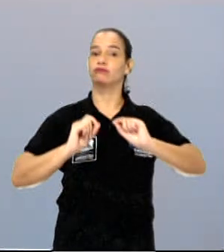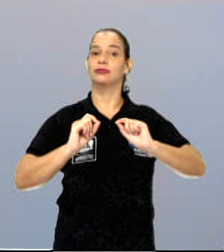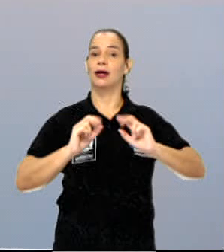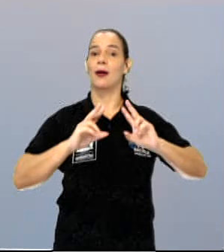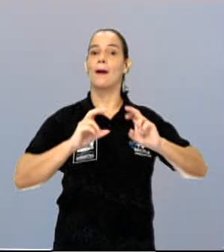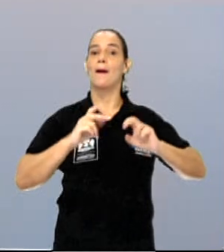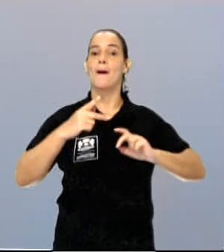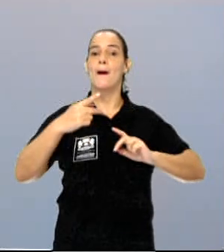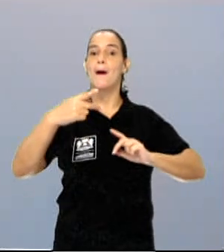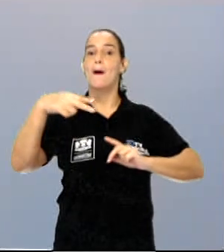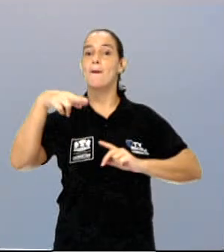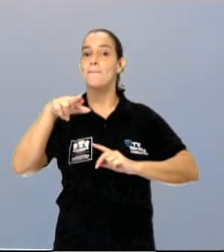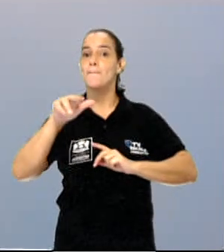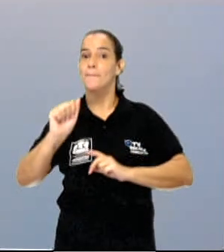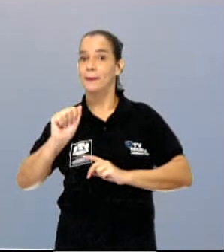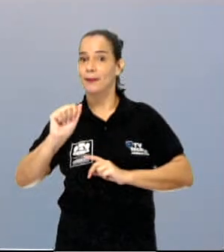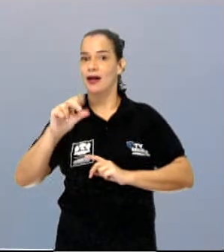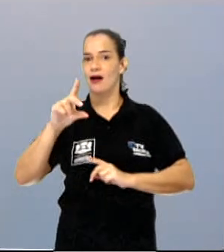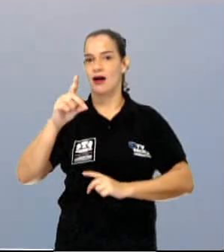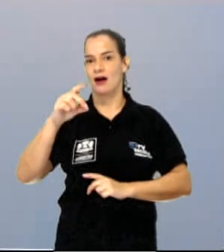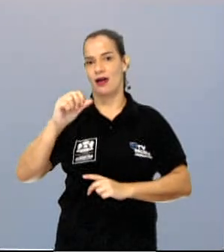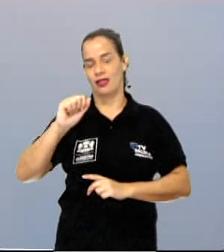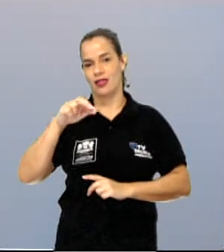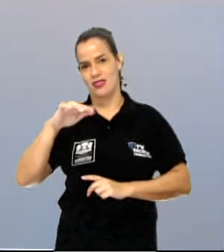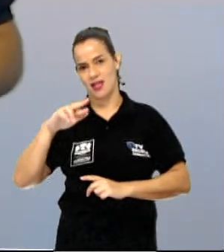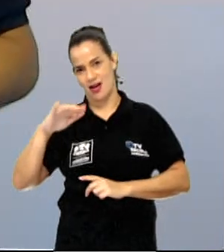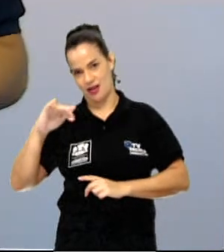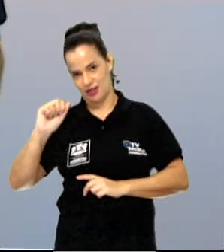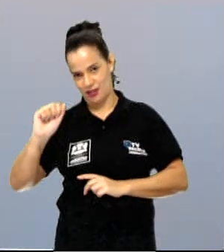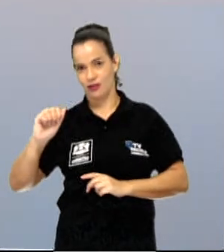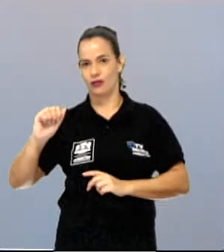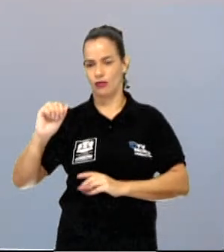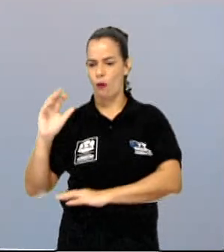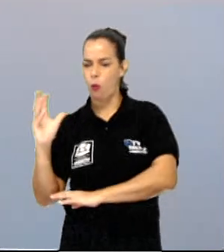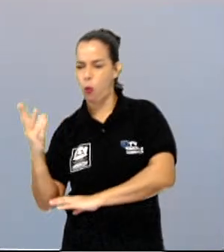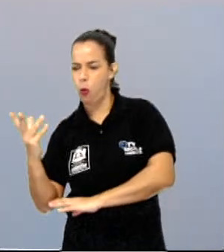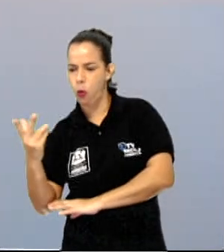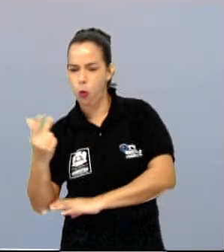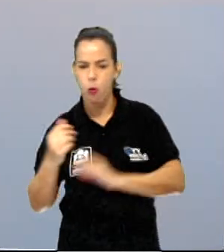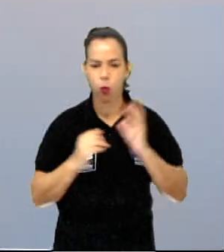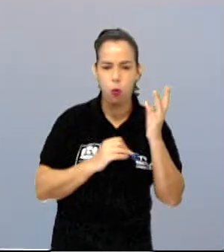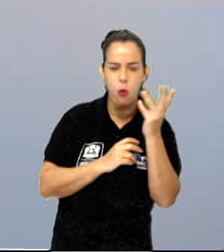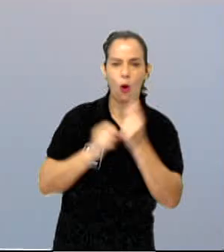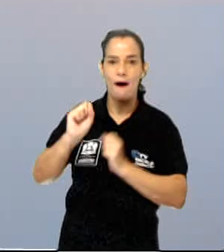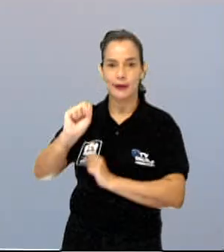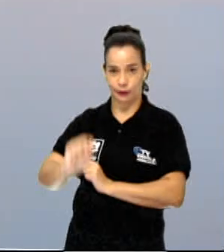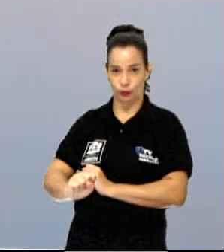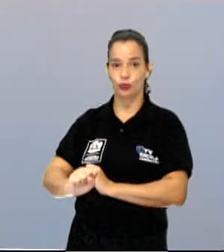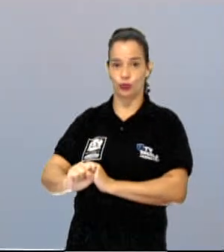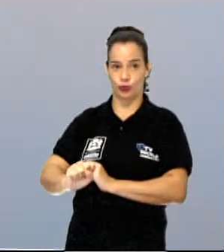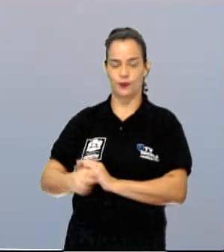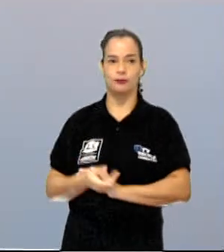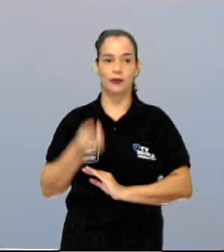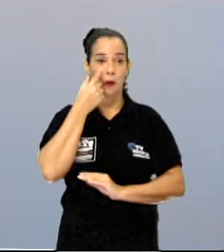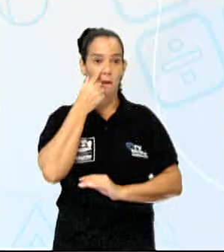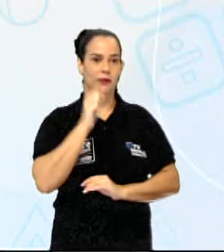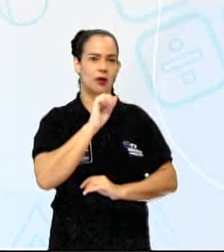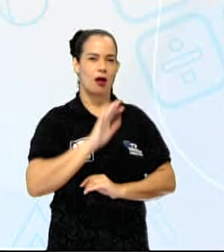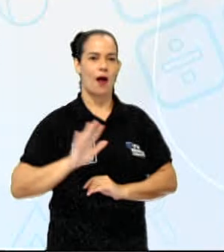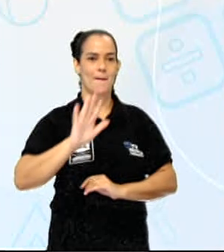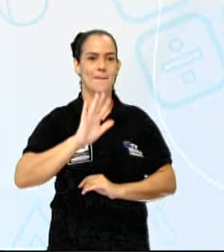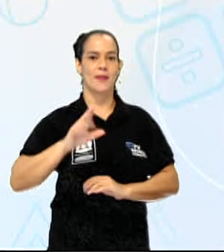é padaria não, é outra coisa. Pradarias ou Campos, Campanha Gaúcha. Primeiro deixa eu te mostrar a imagem.